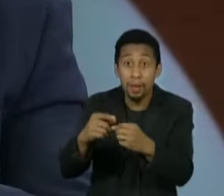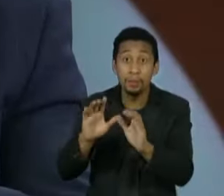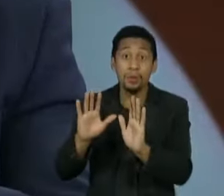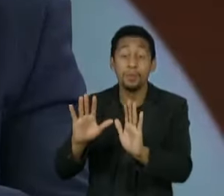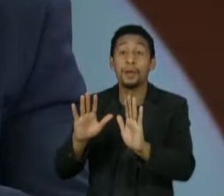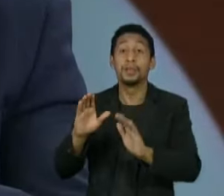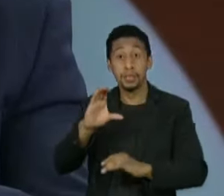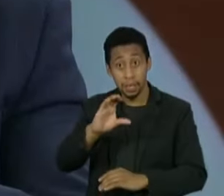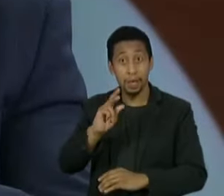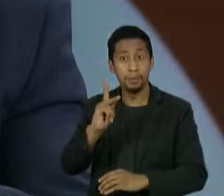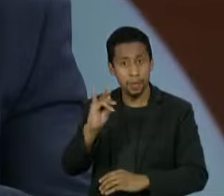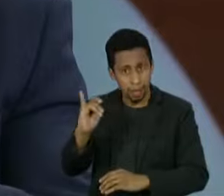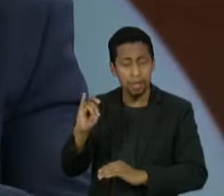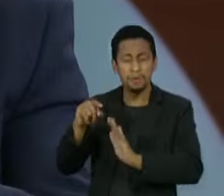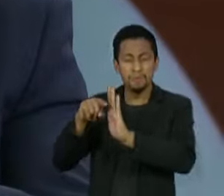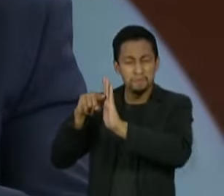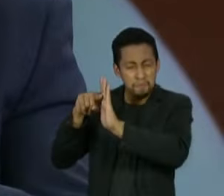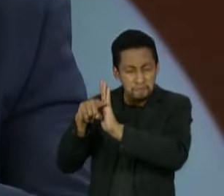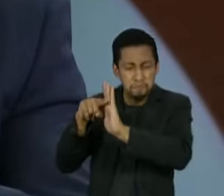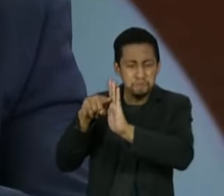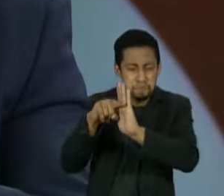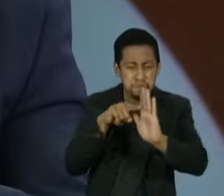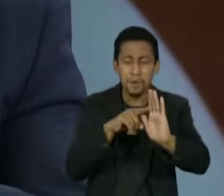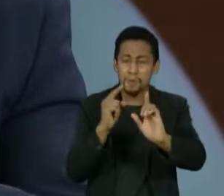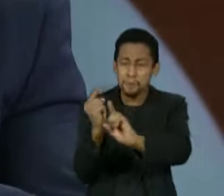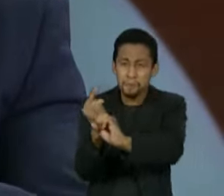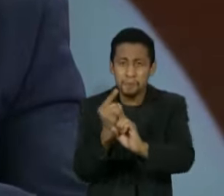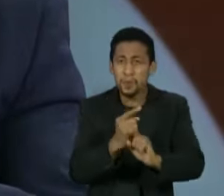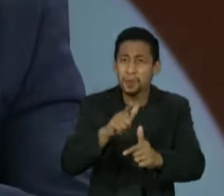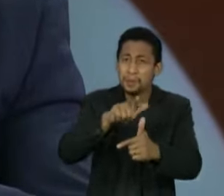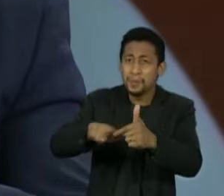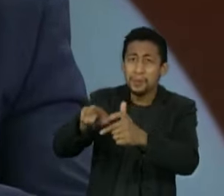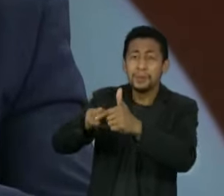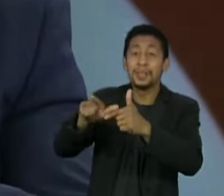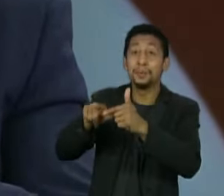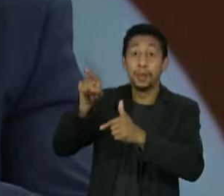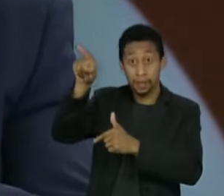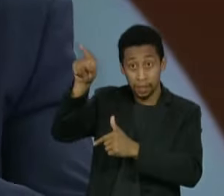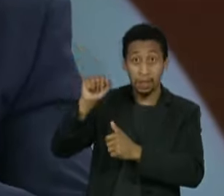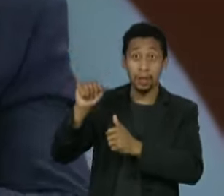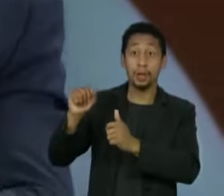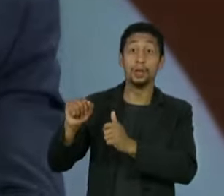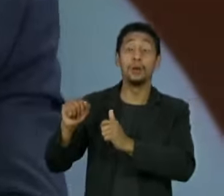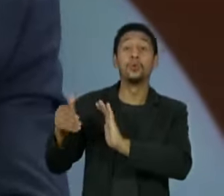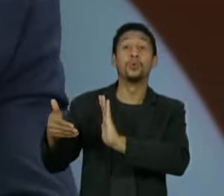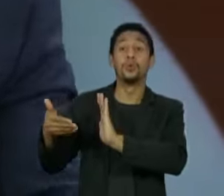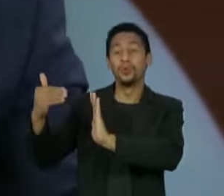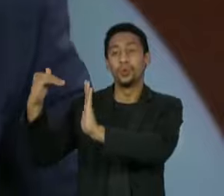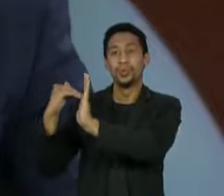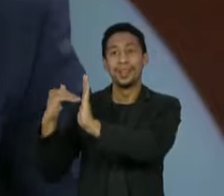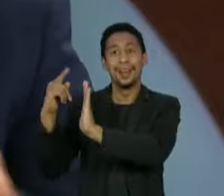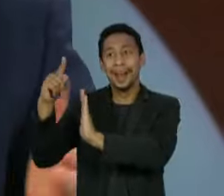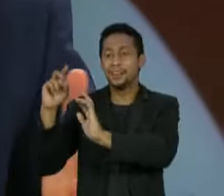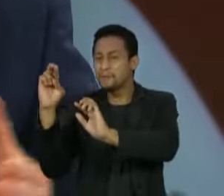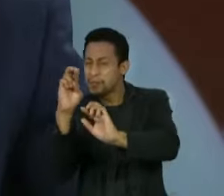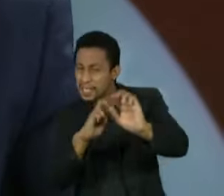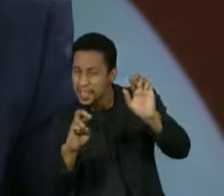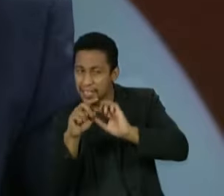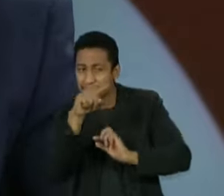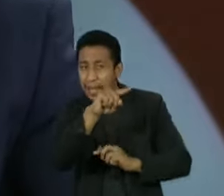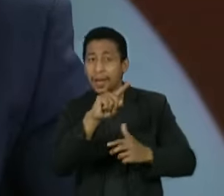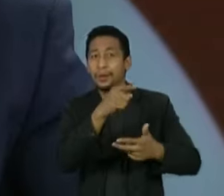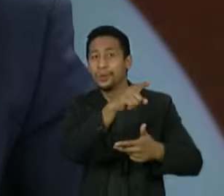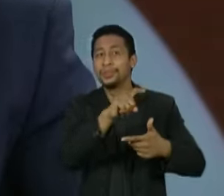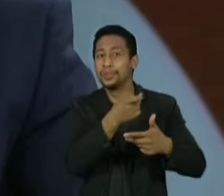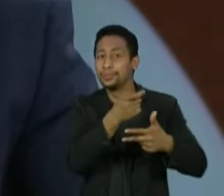resgatou uma das coisas que estava inerte no Senado, que é o poder de fiscalização. O poder de fiscalizar o executivo. Então, eu acho